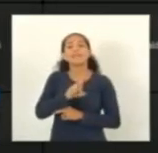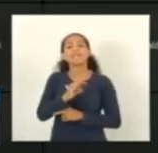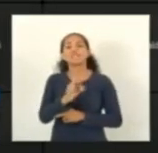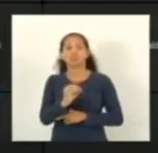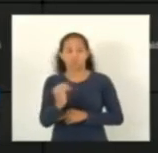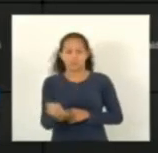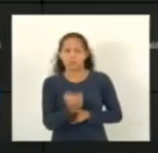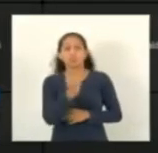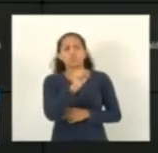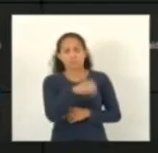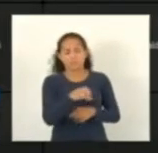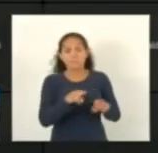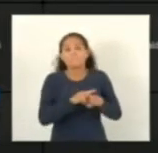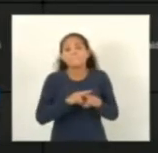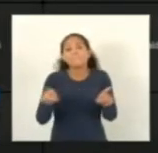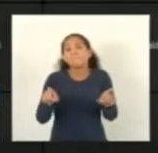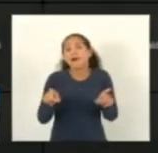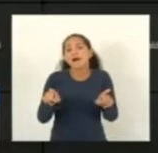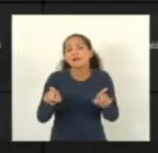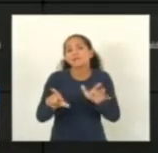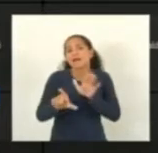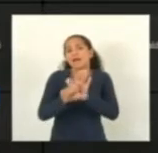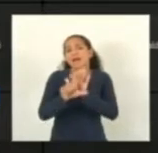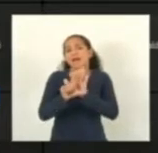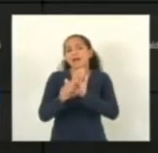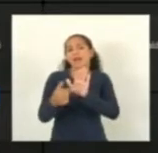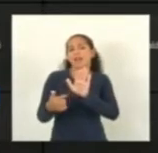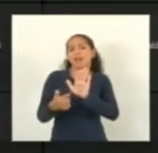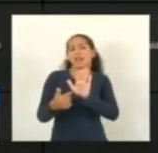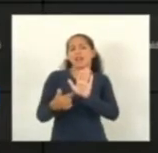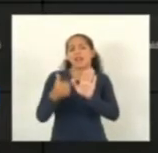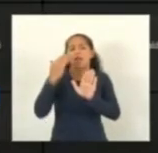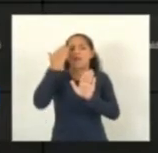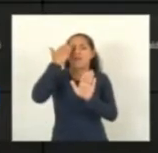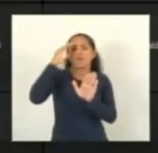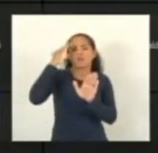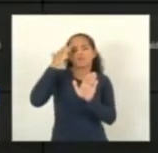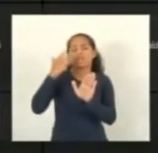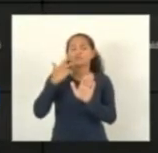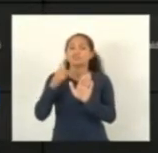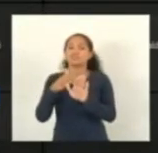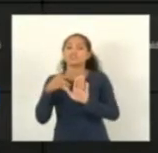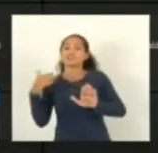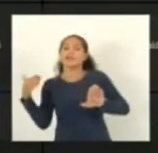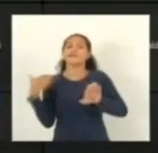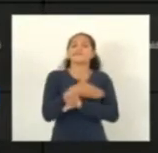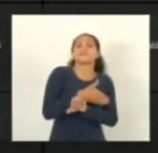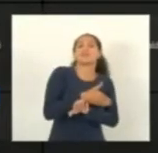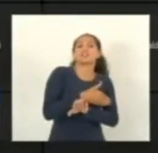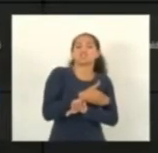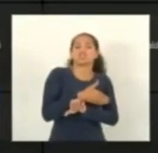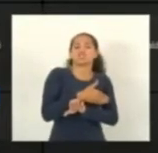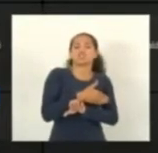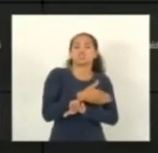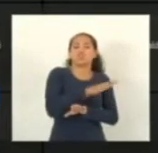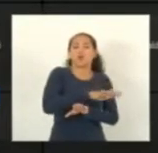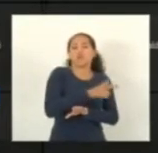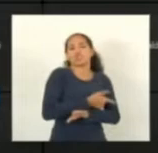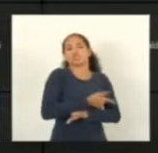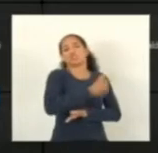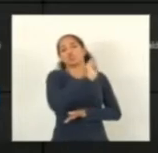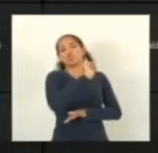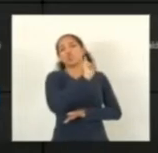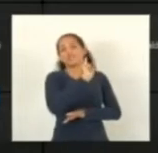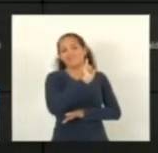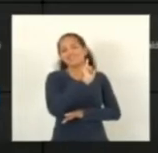importante, mas na questão legal eu entendo que a gente está invadindo competência, mas Vossa Excelência vai ter espaço para debater isso aí em